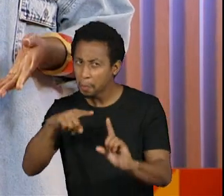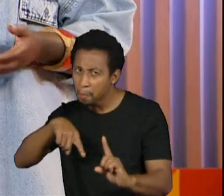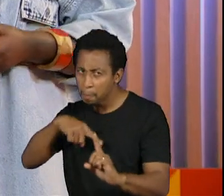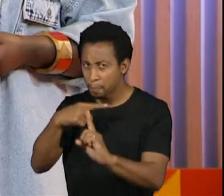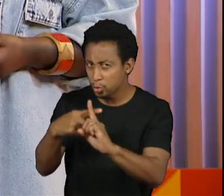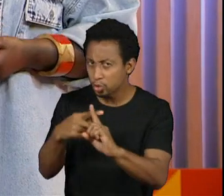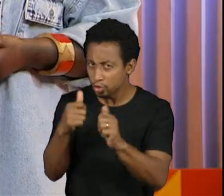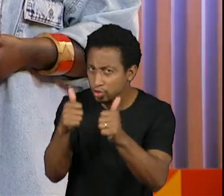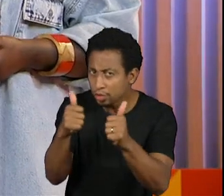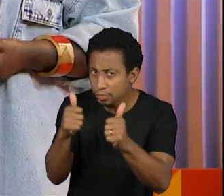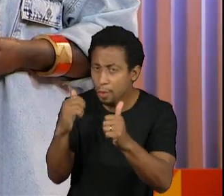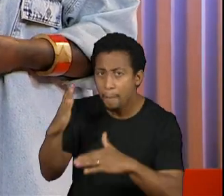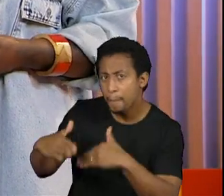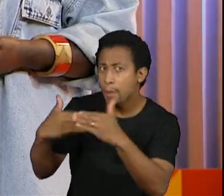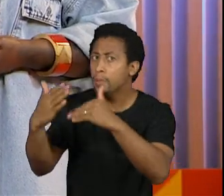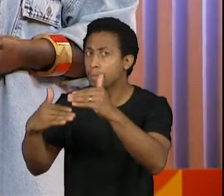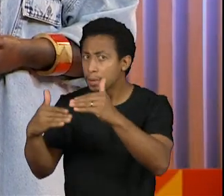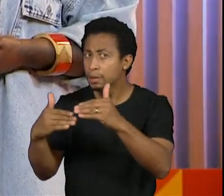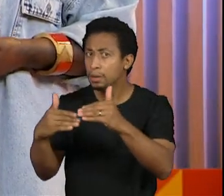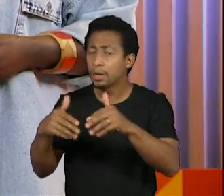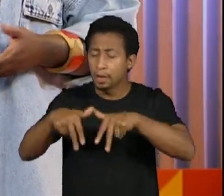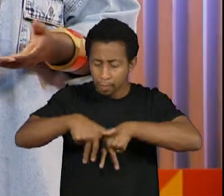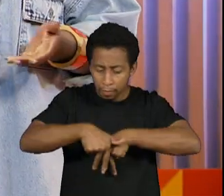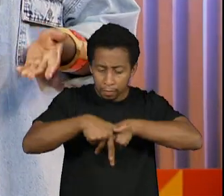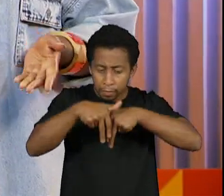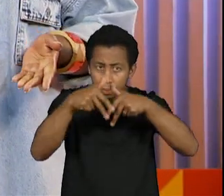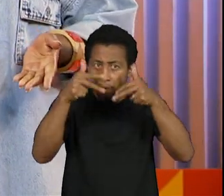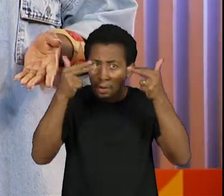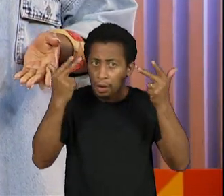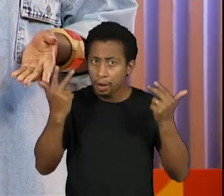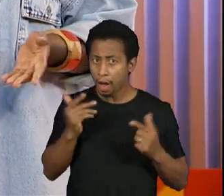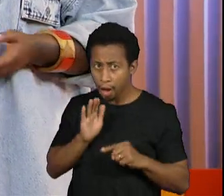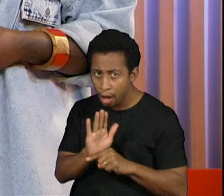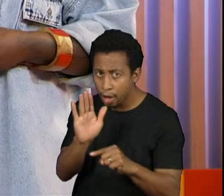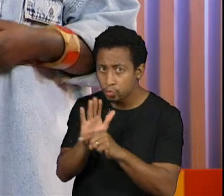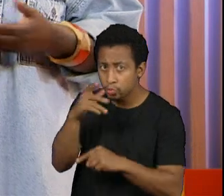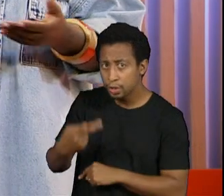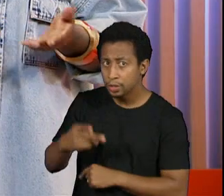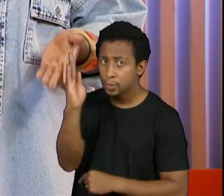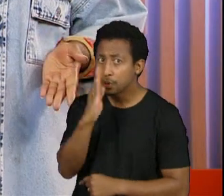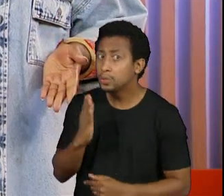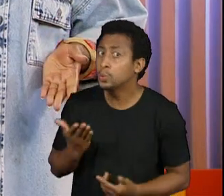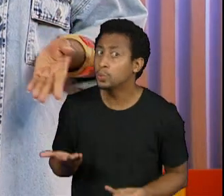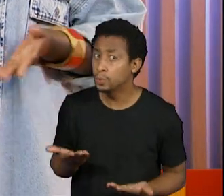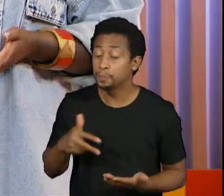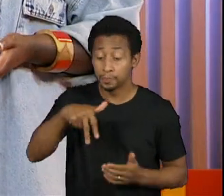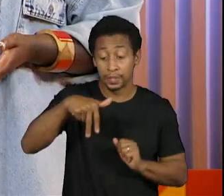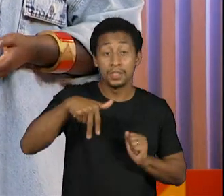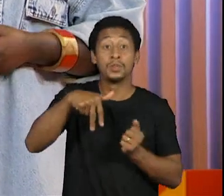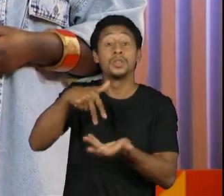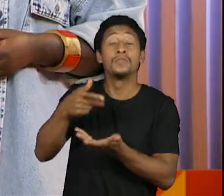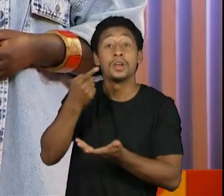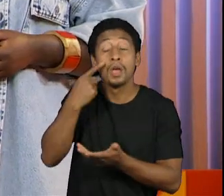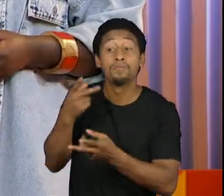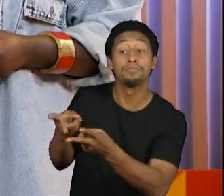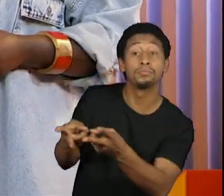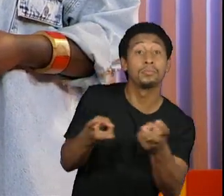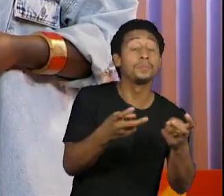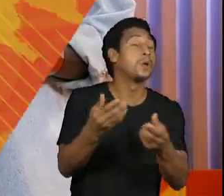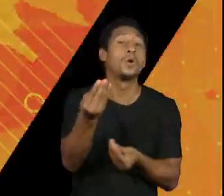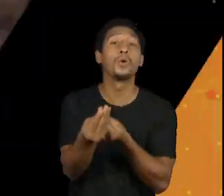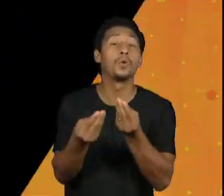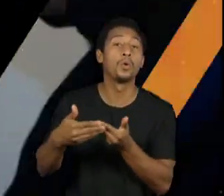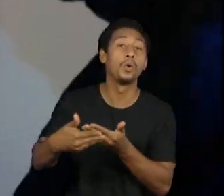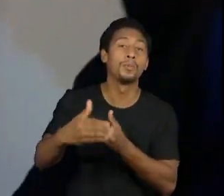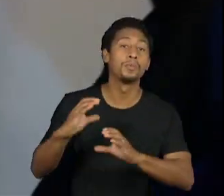étnica que habita aqui no nosso país? O Estação Livre de hoje quer saber como é que o mercado está lidando com essa nova realidade.